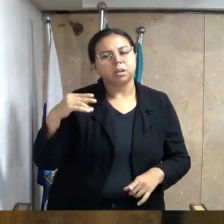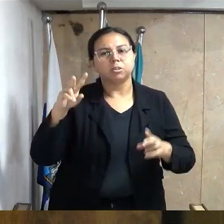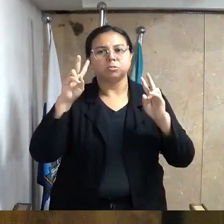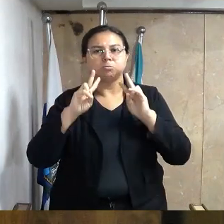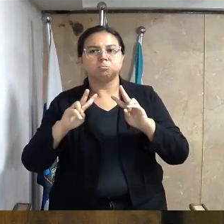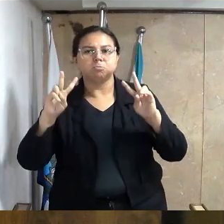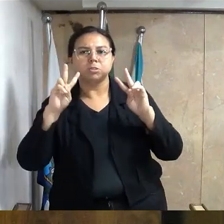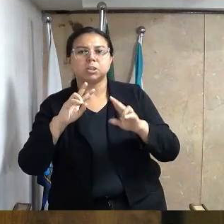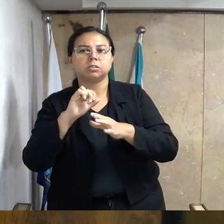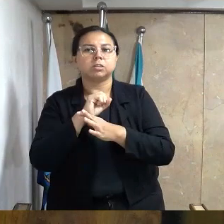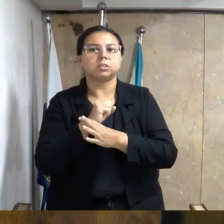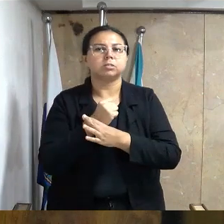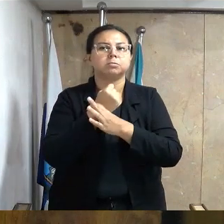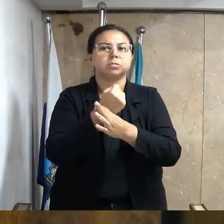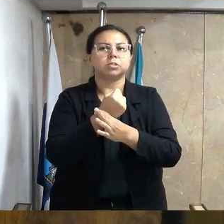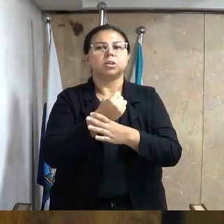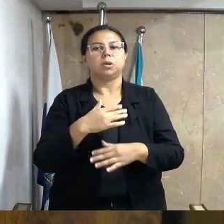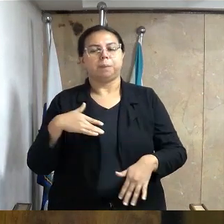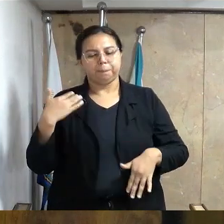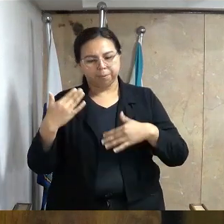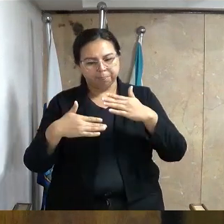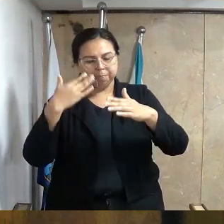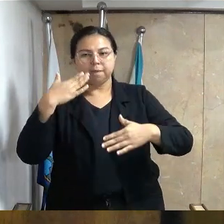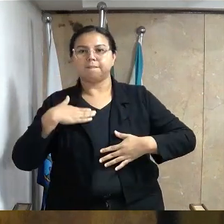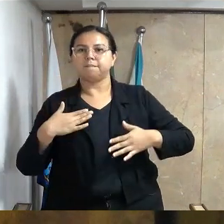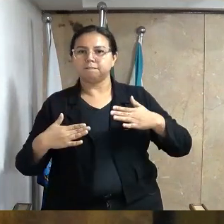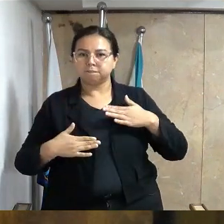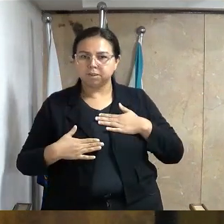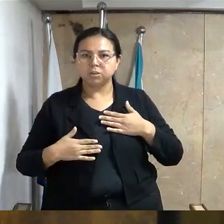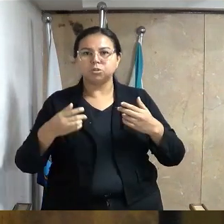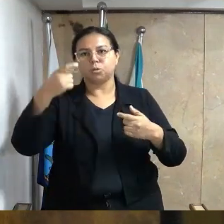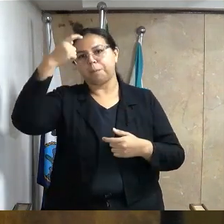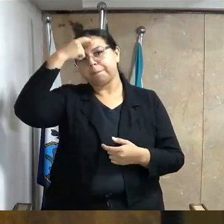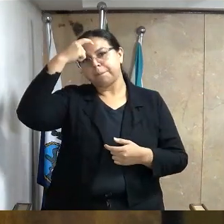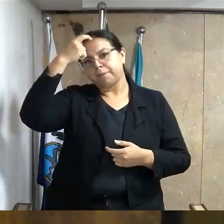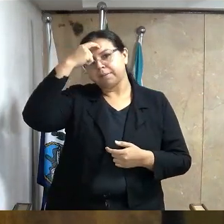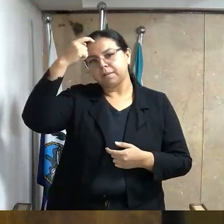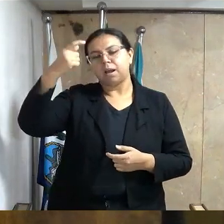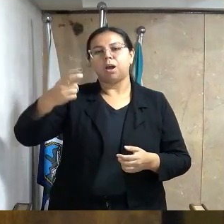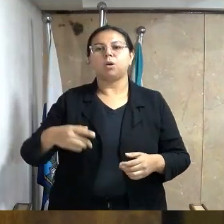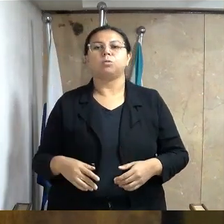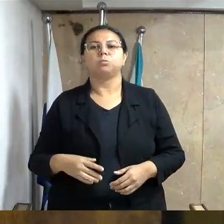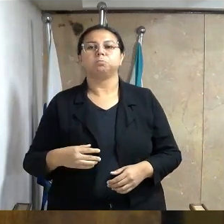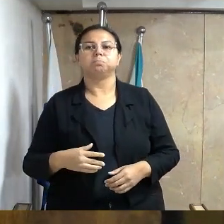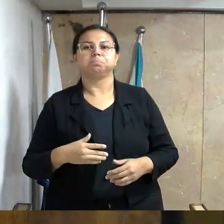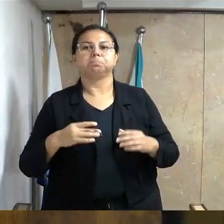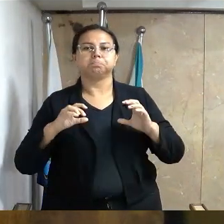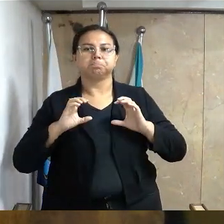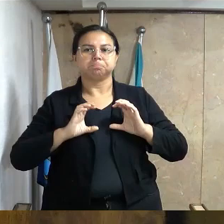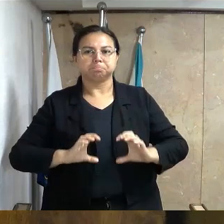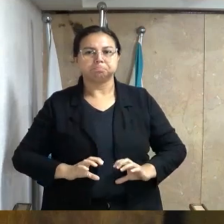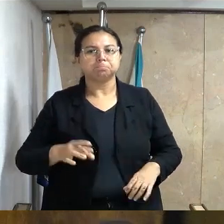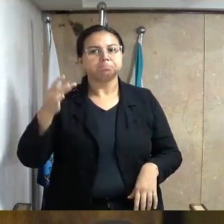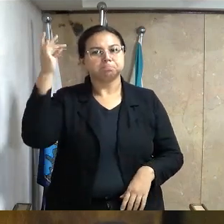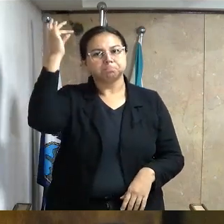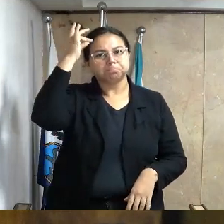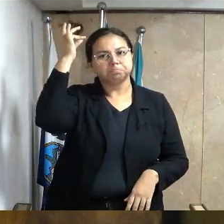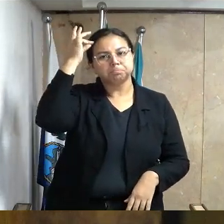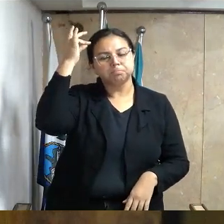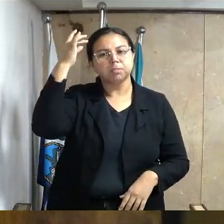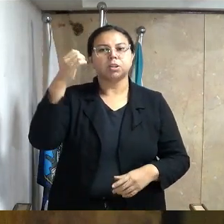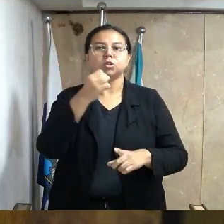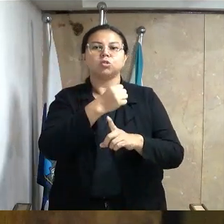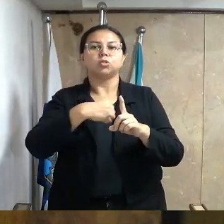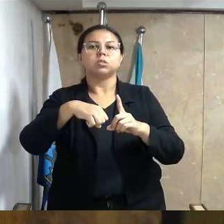assegurar seu pleno desenvolvimento físico, mental, moral, espiritual e